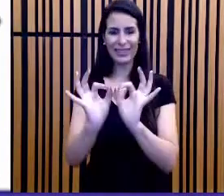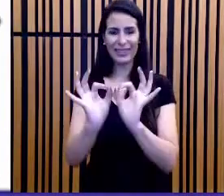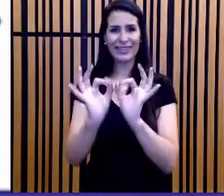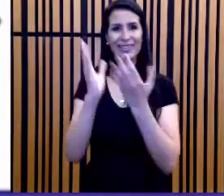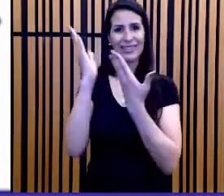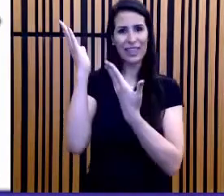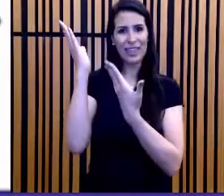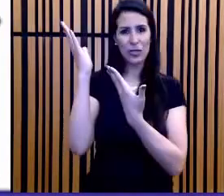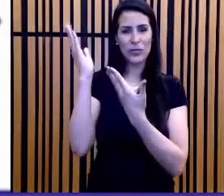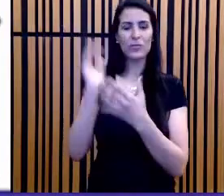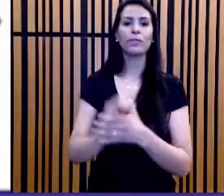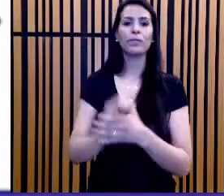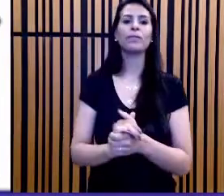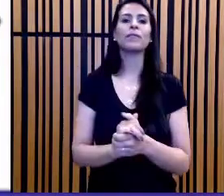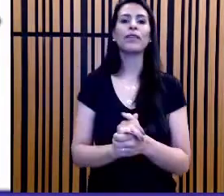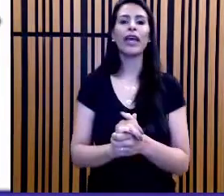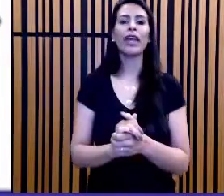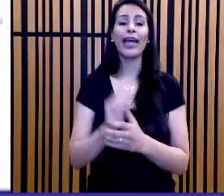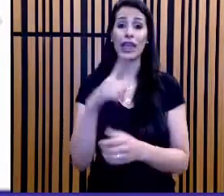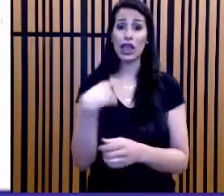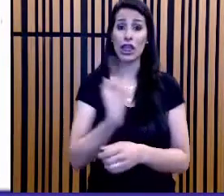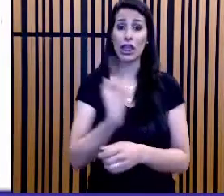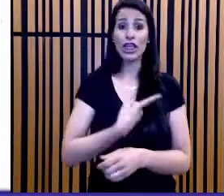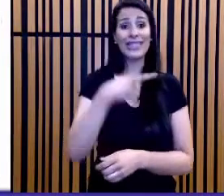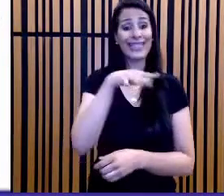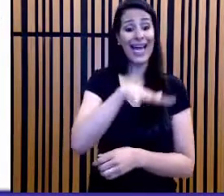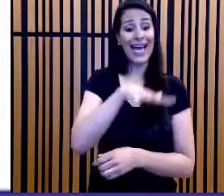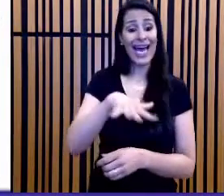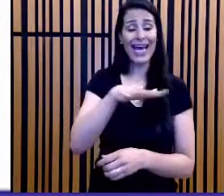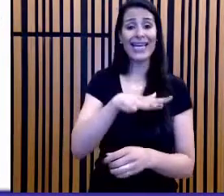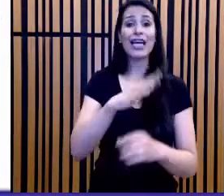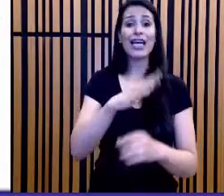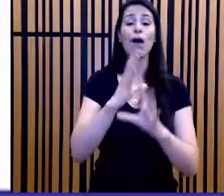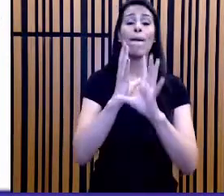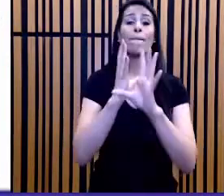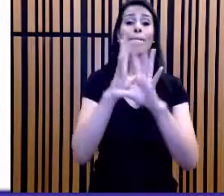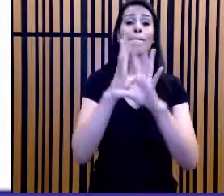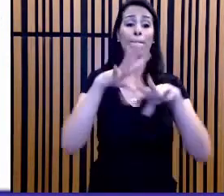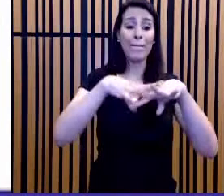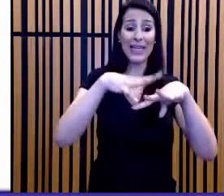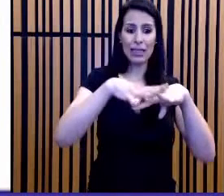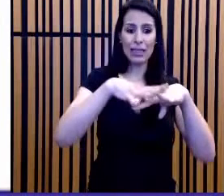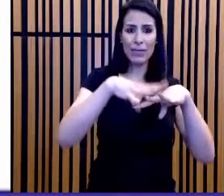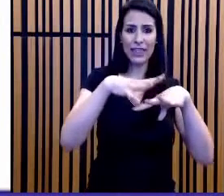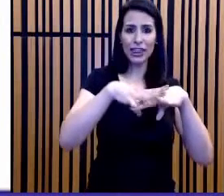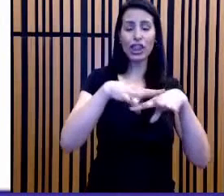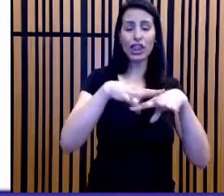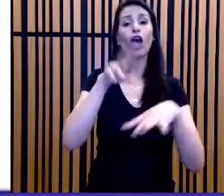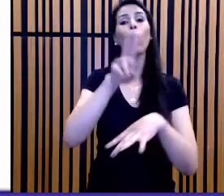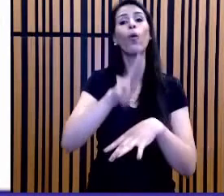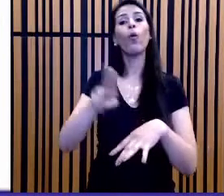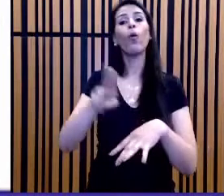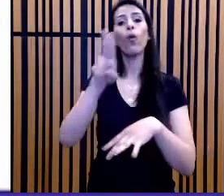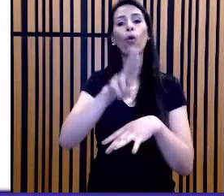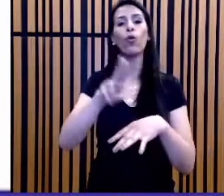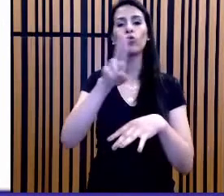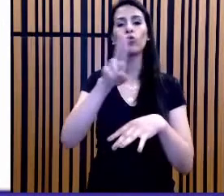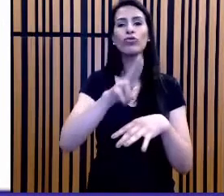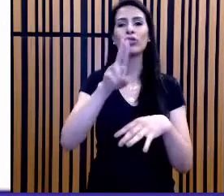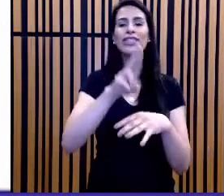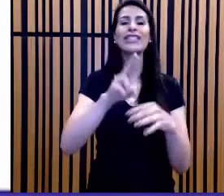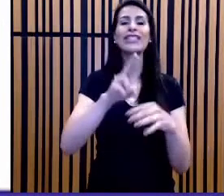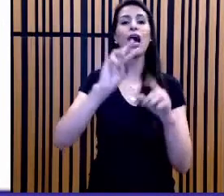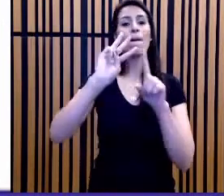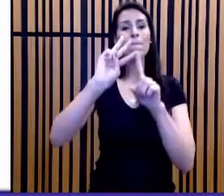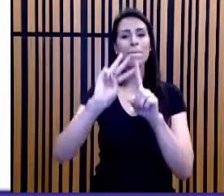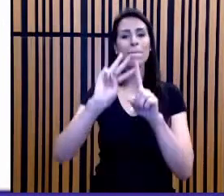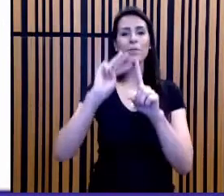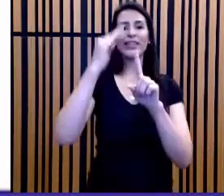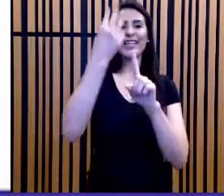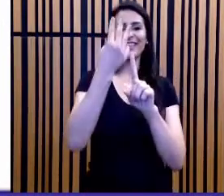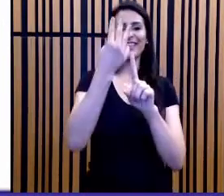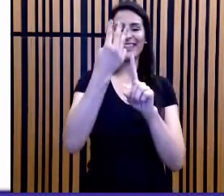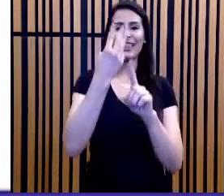a gente, no mundo da matemática, normalmente resume isso por intermédio de uma potência. Você acabou de marcar.